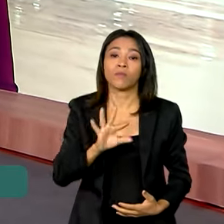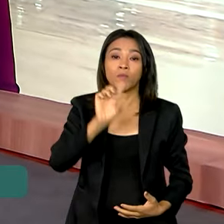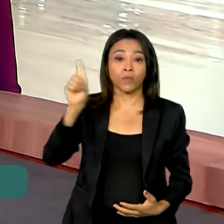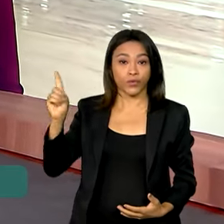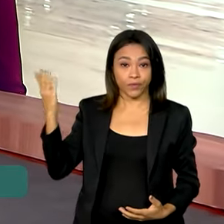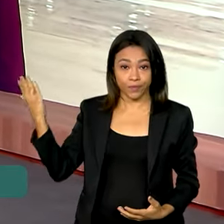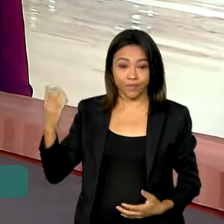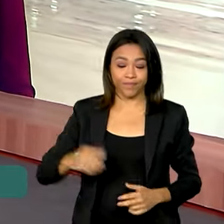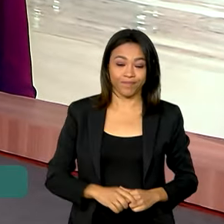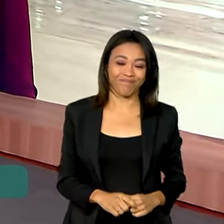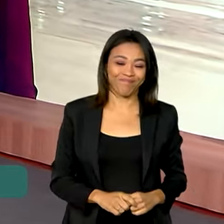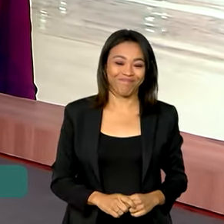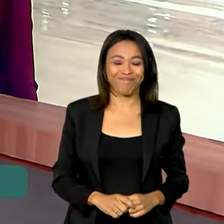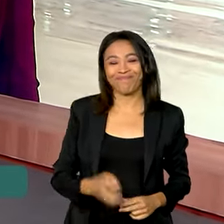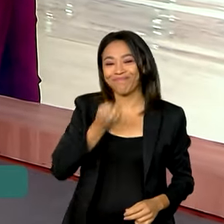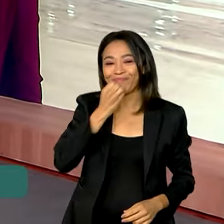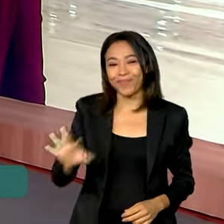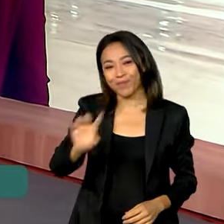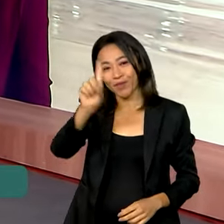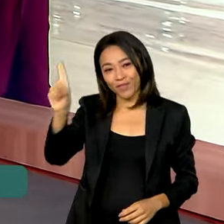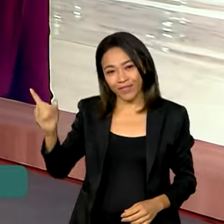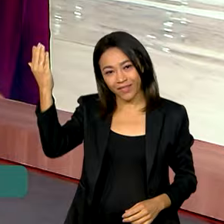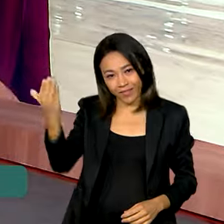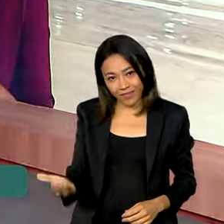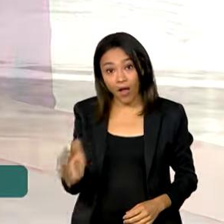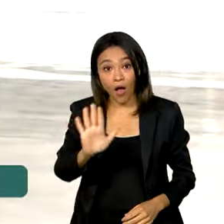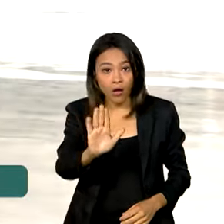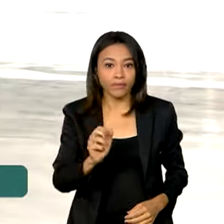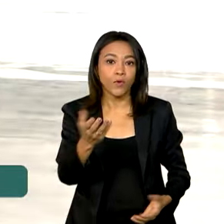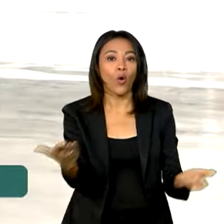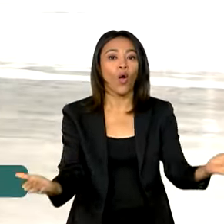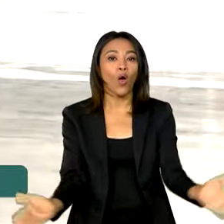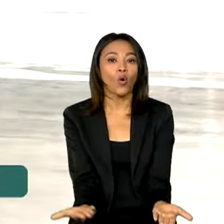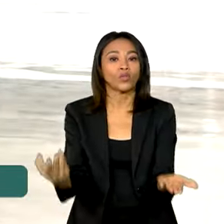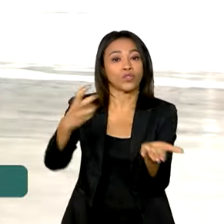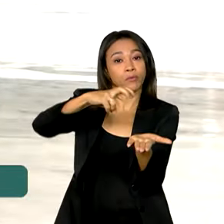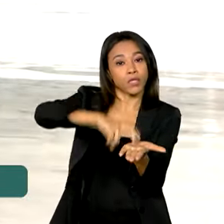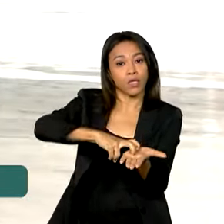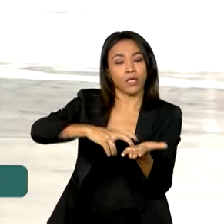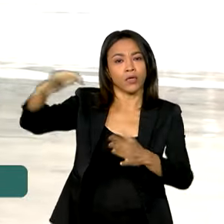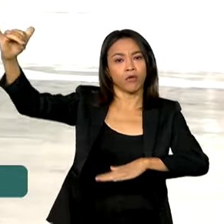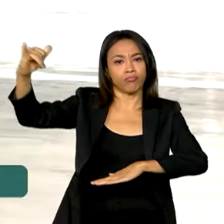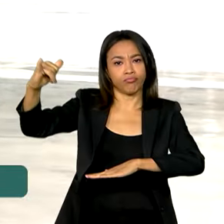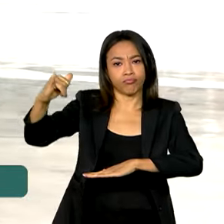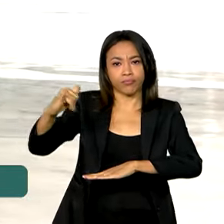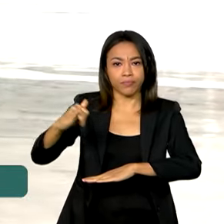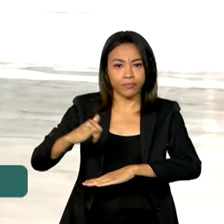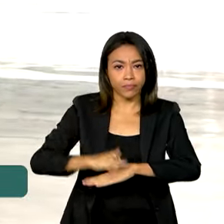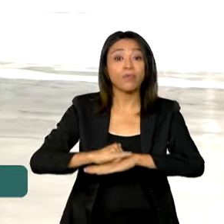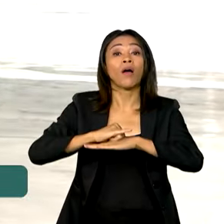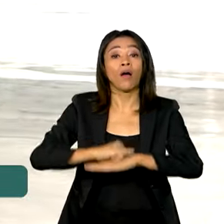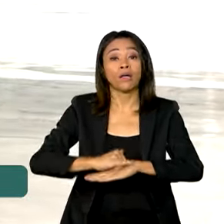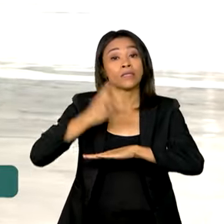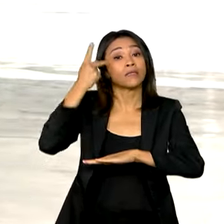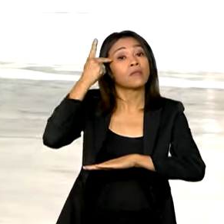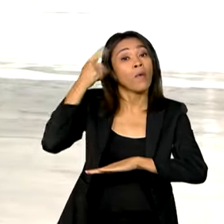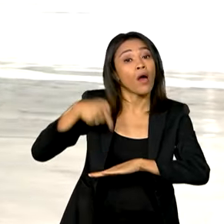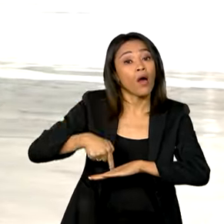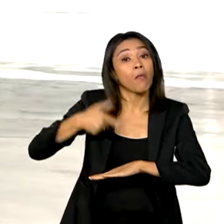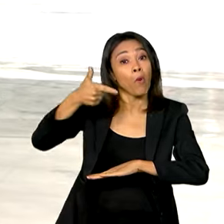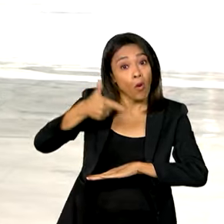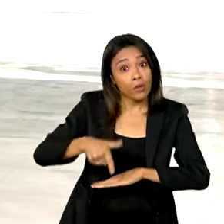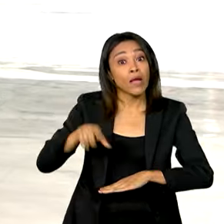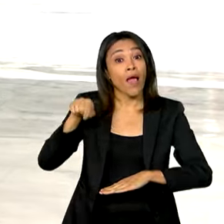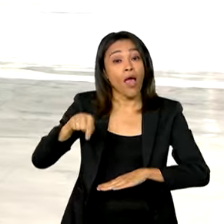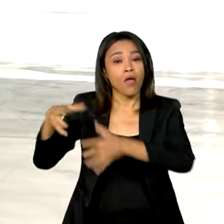Graciele. Bom dia, Vanessa. Olha, hoje de manhã, pousou na base aérea em São Paulo, mais um